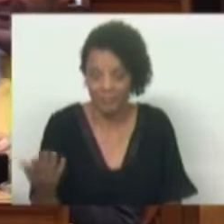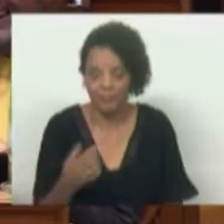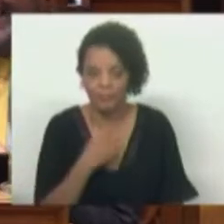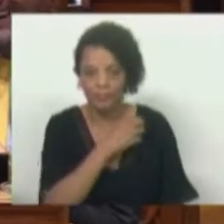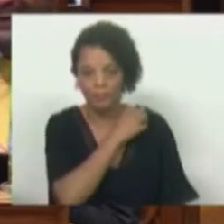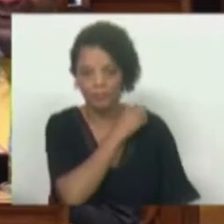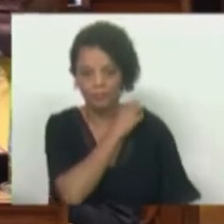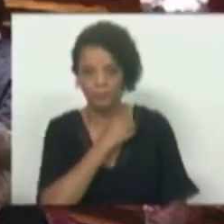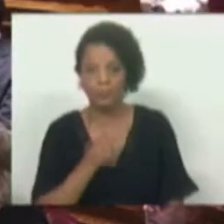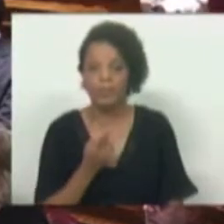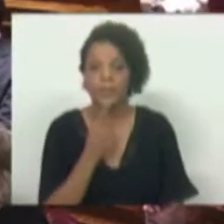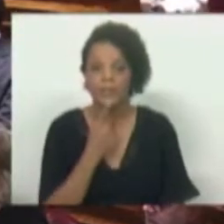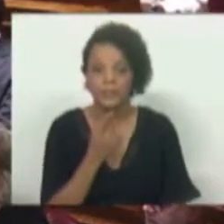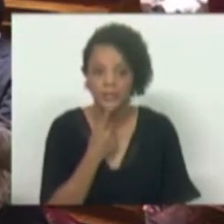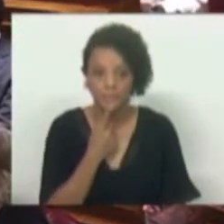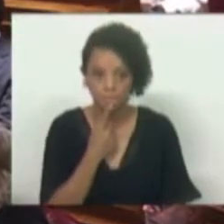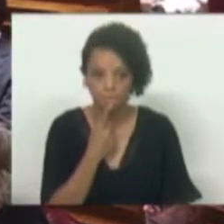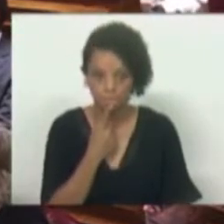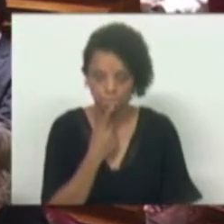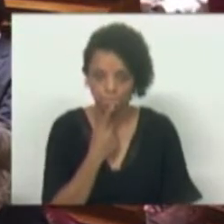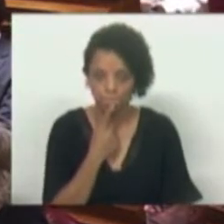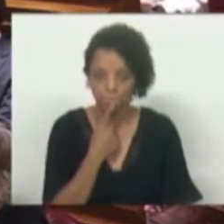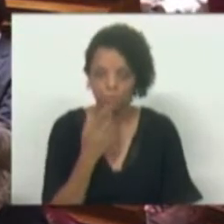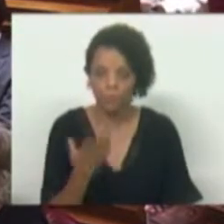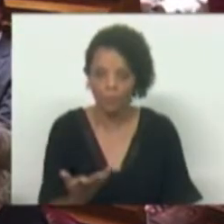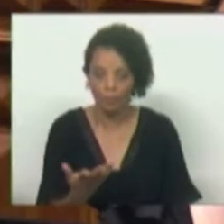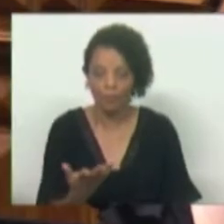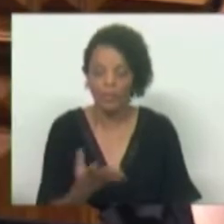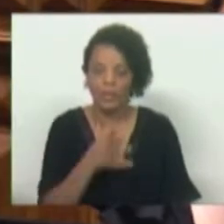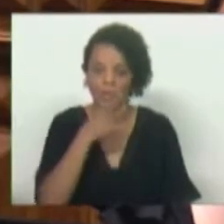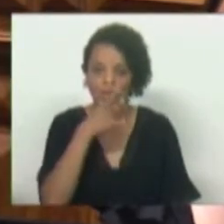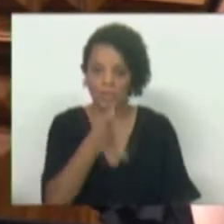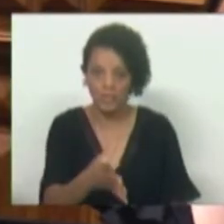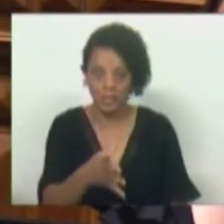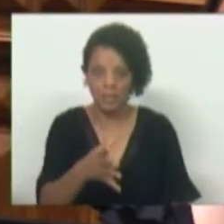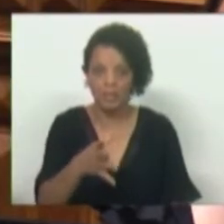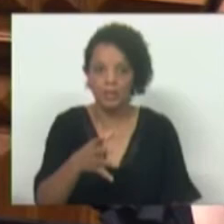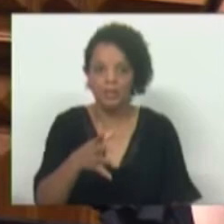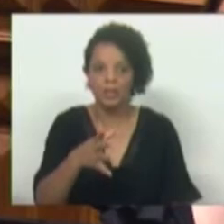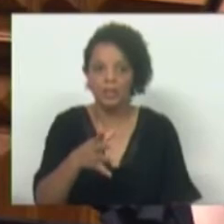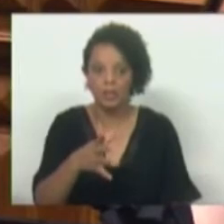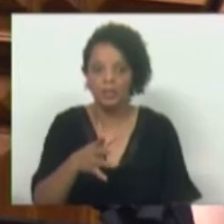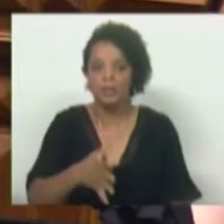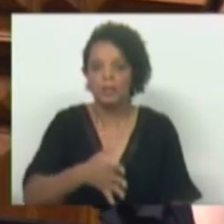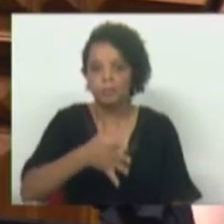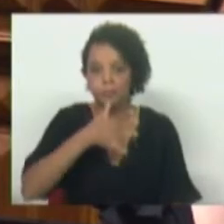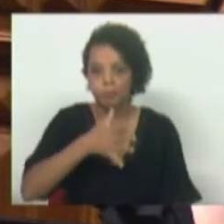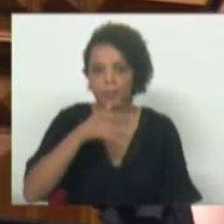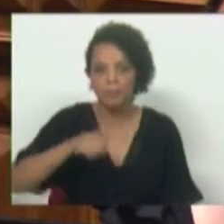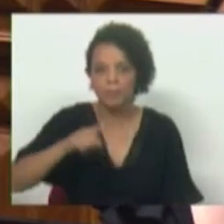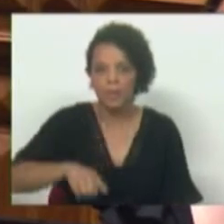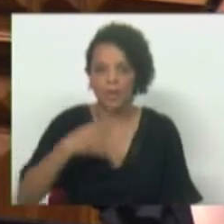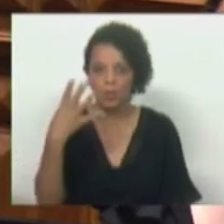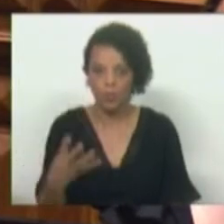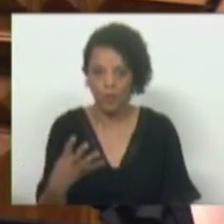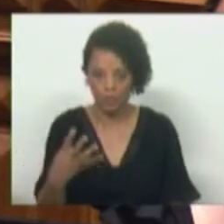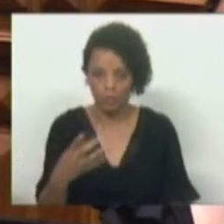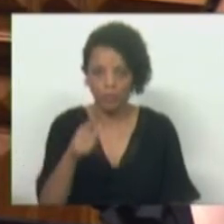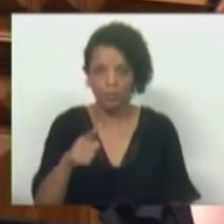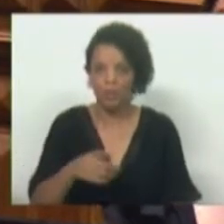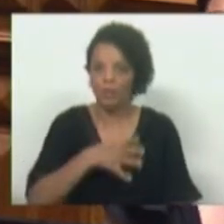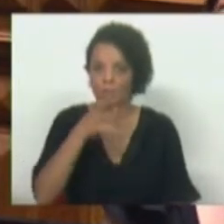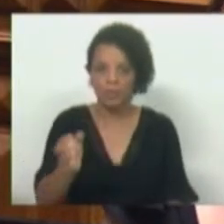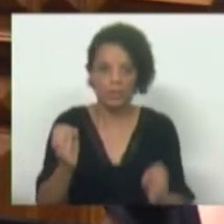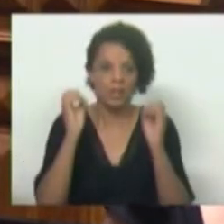Significa dizer uma de duas coisas e apesar de quatro intervenções, o autor da moção de censura não disse